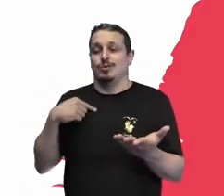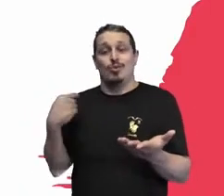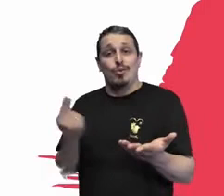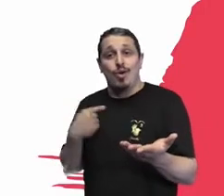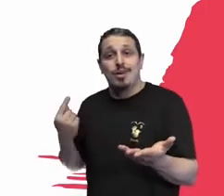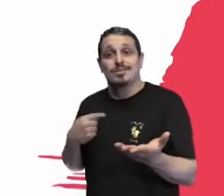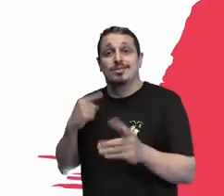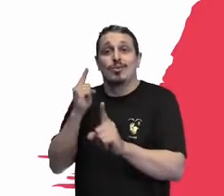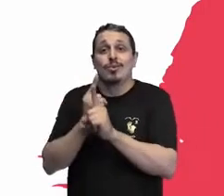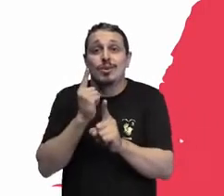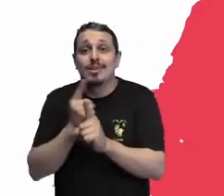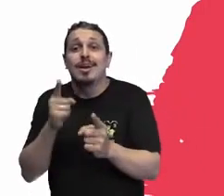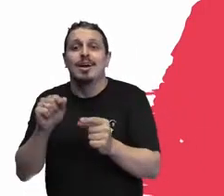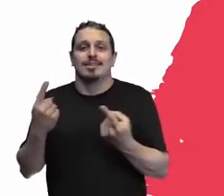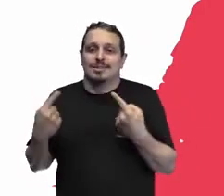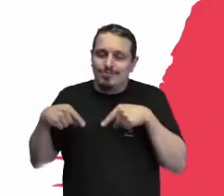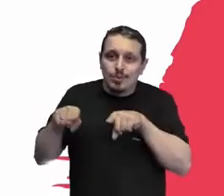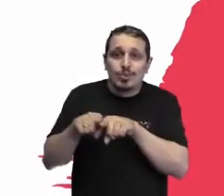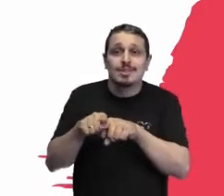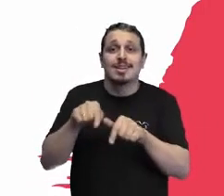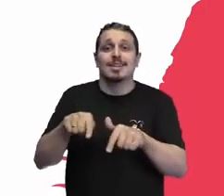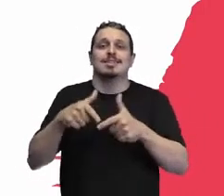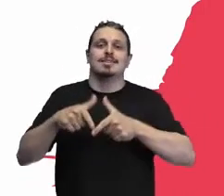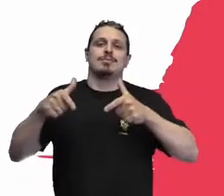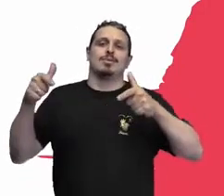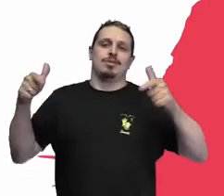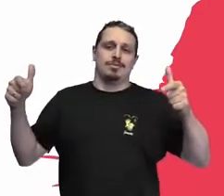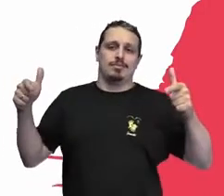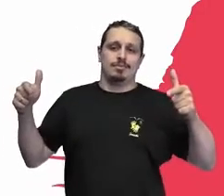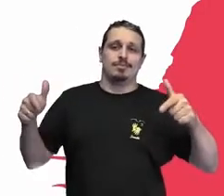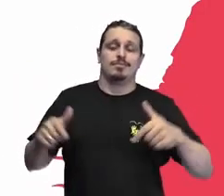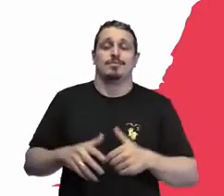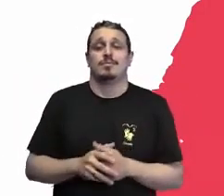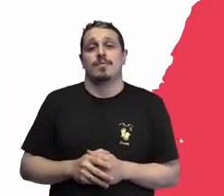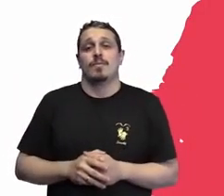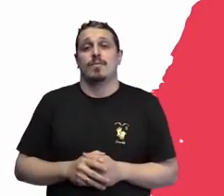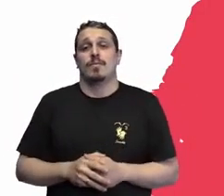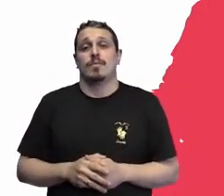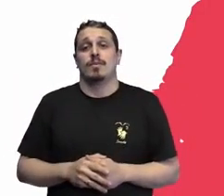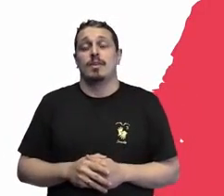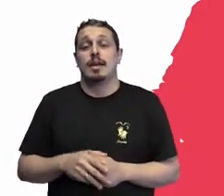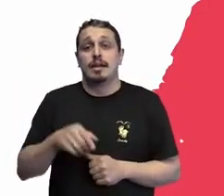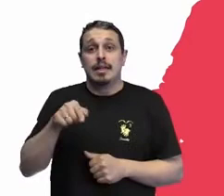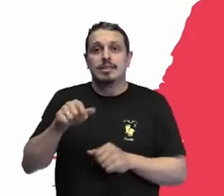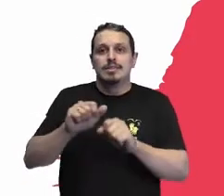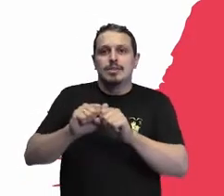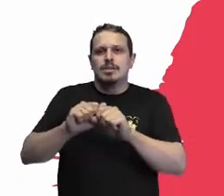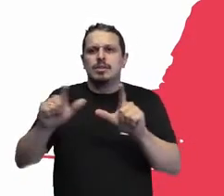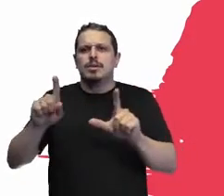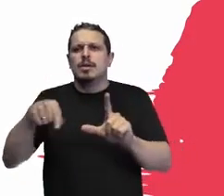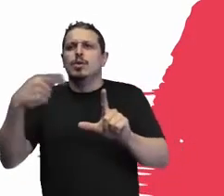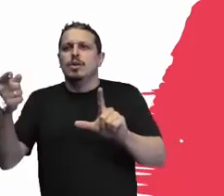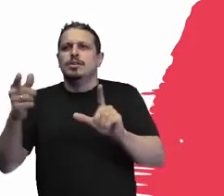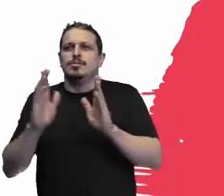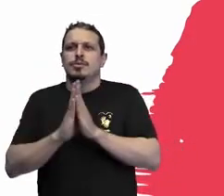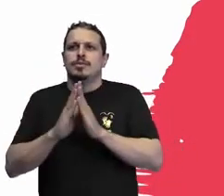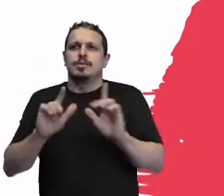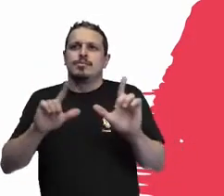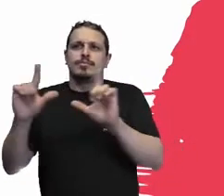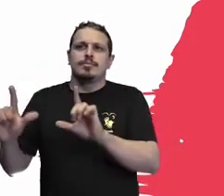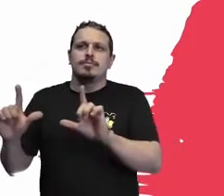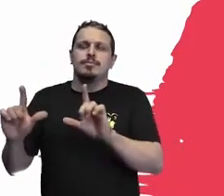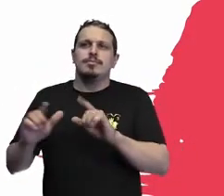o primeiro grande parceiro, que, pode passar o próximo slide, que foi a Ability Housing,